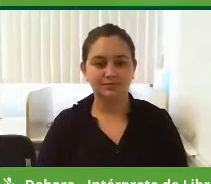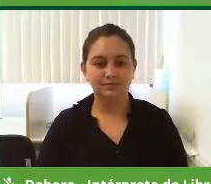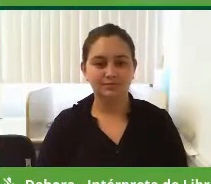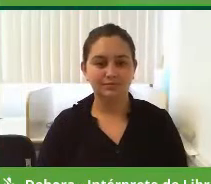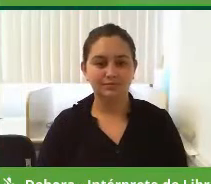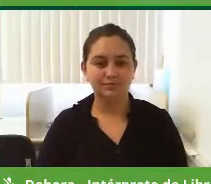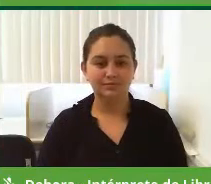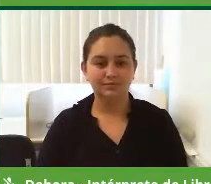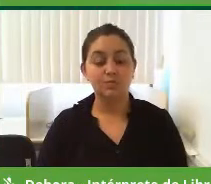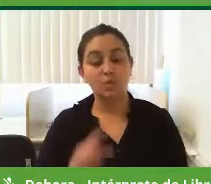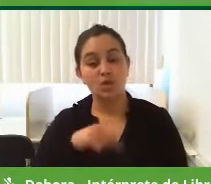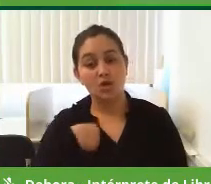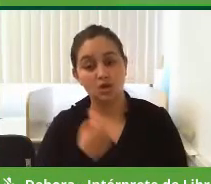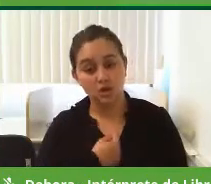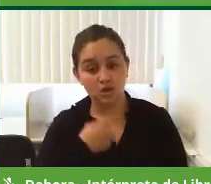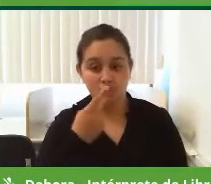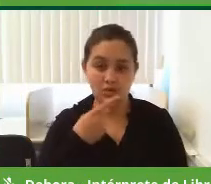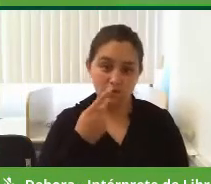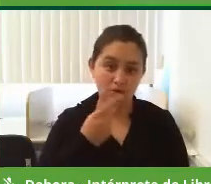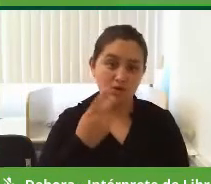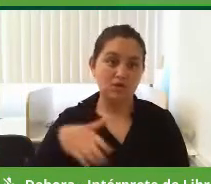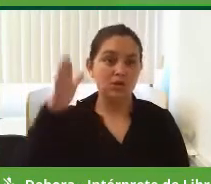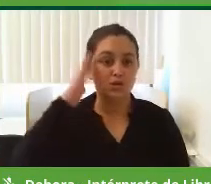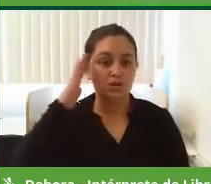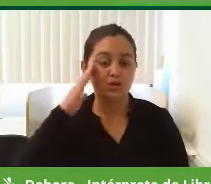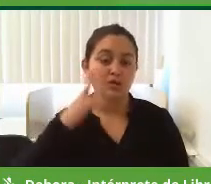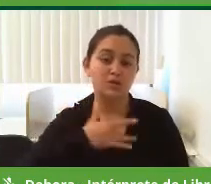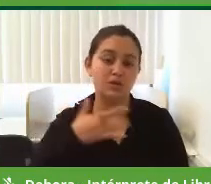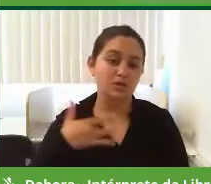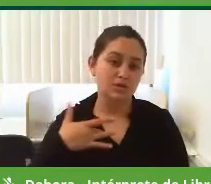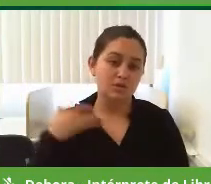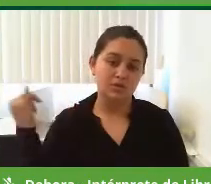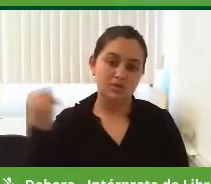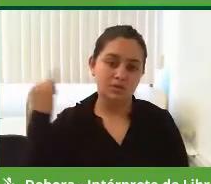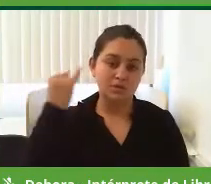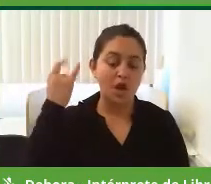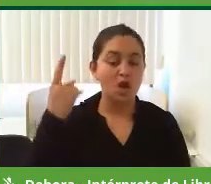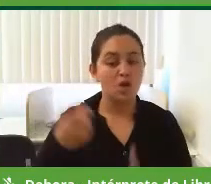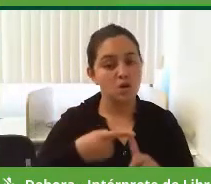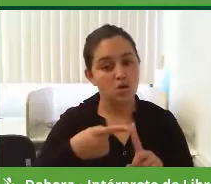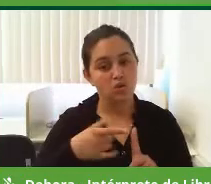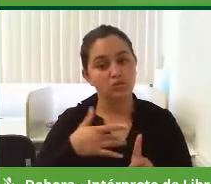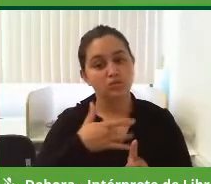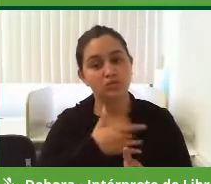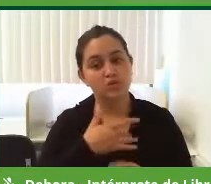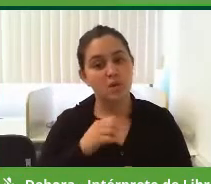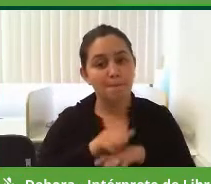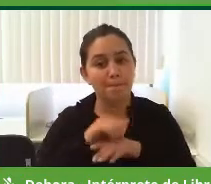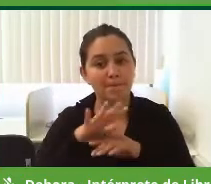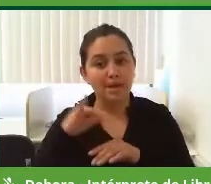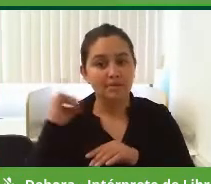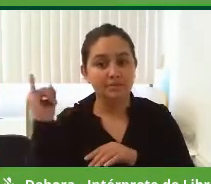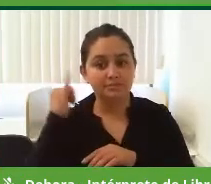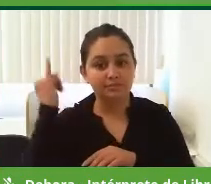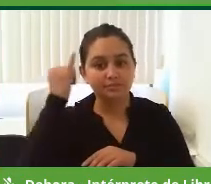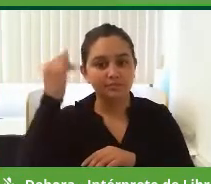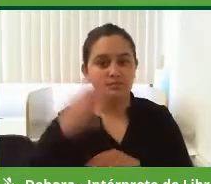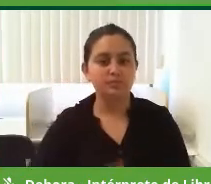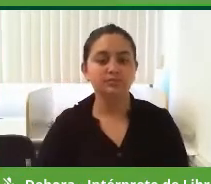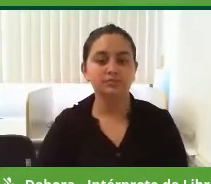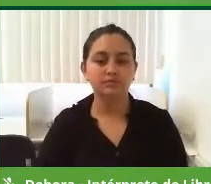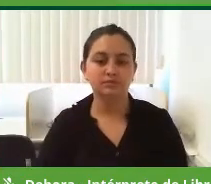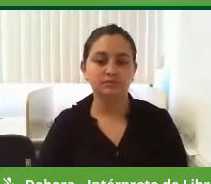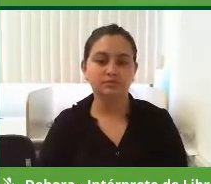A gente está falando de pandemia e, óbvio, o tema saúde é uma das questões mais importantes, a saúde